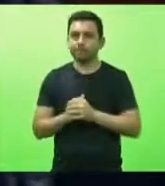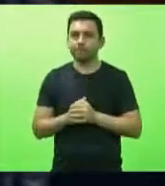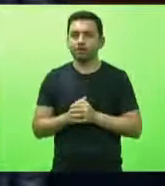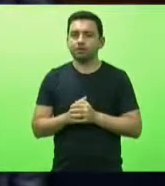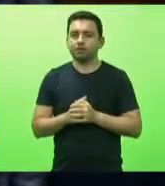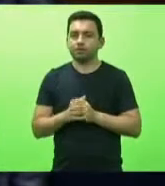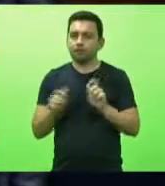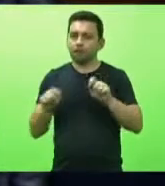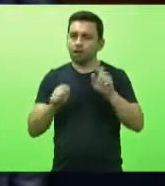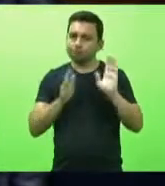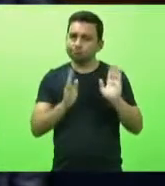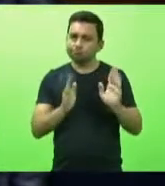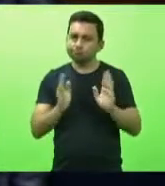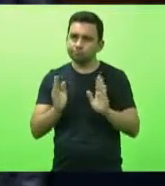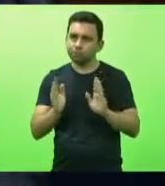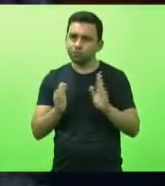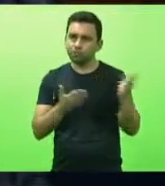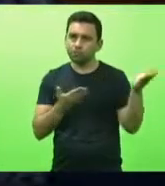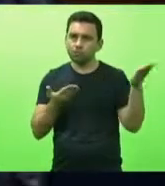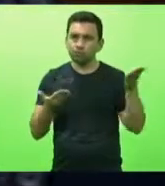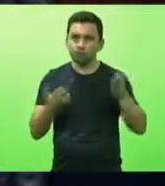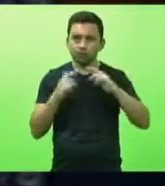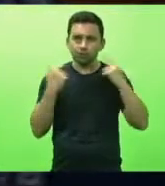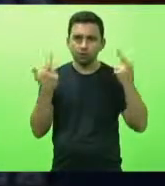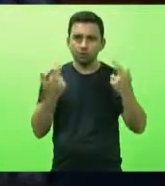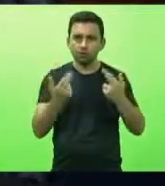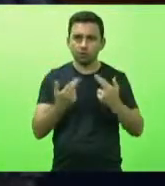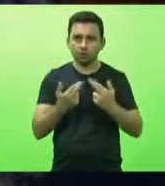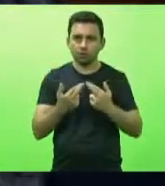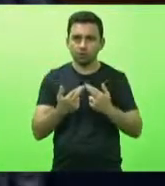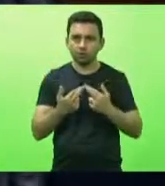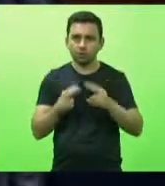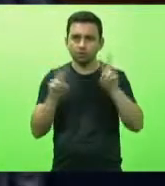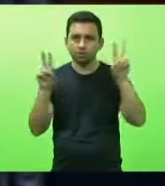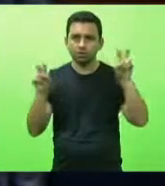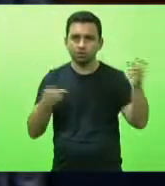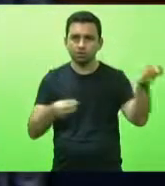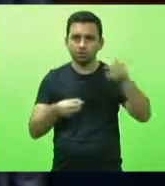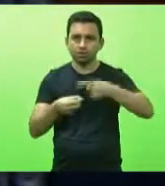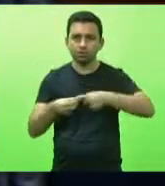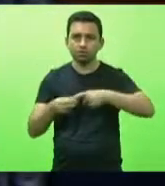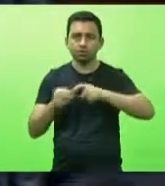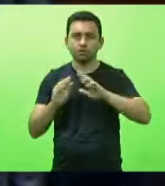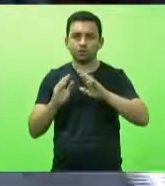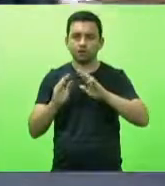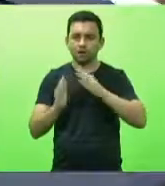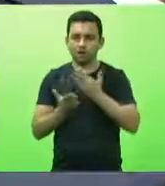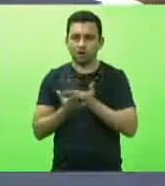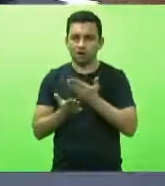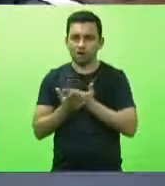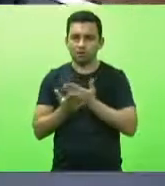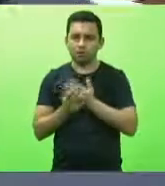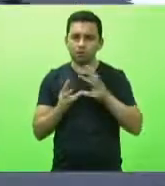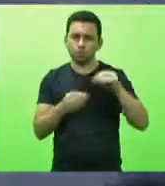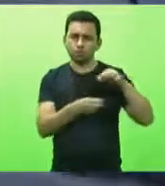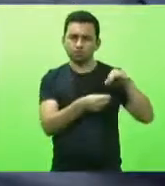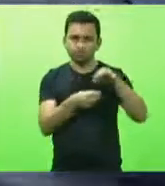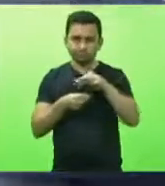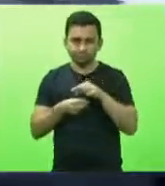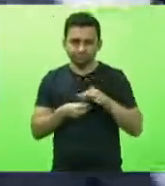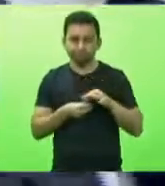organize e convide para uma reunião de trabalho sobre o tema do retorno seguro às aulas, às entidades e